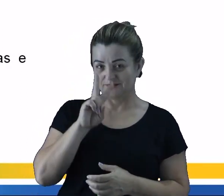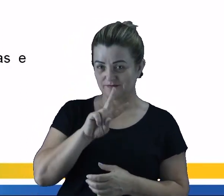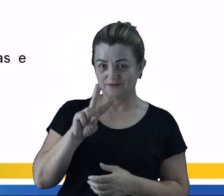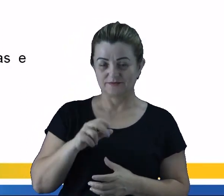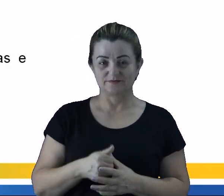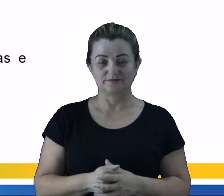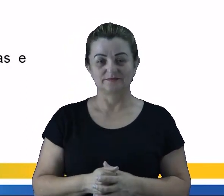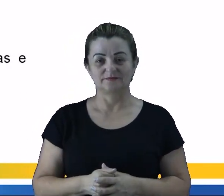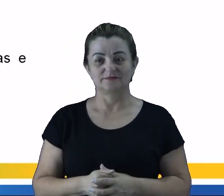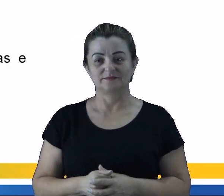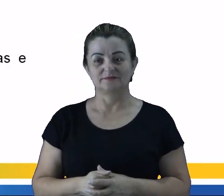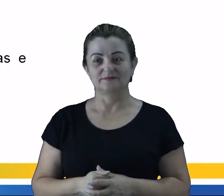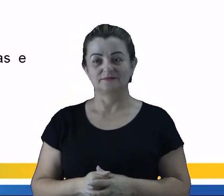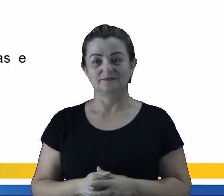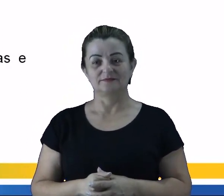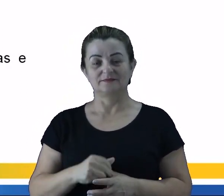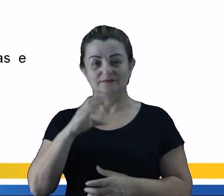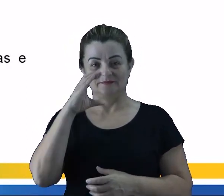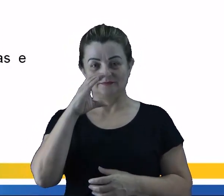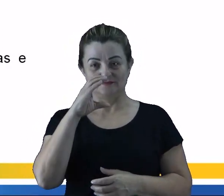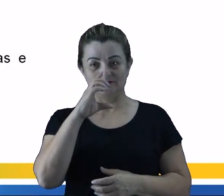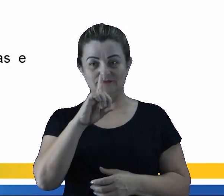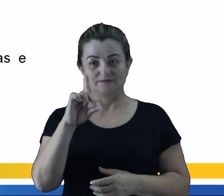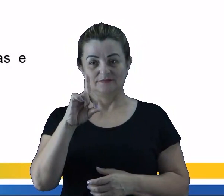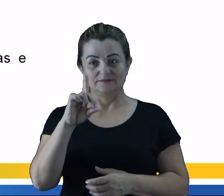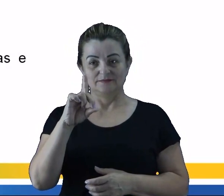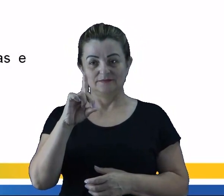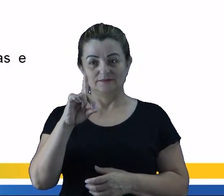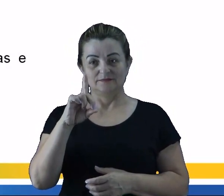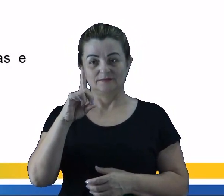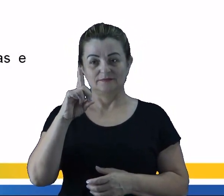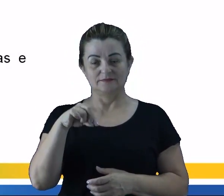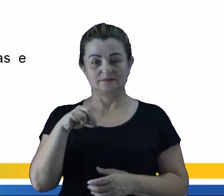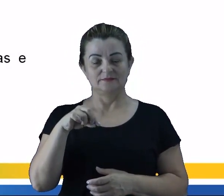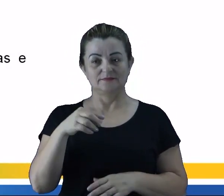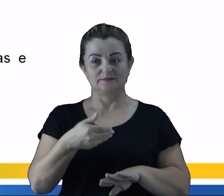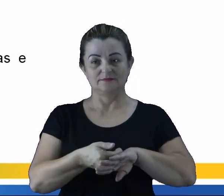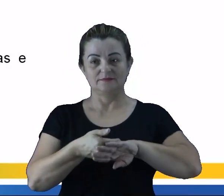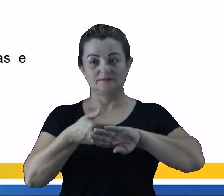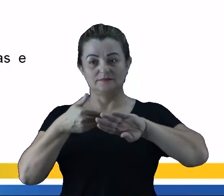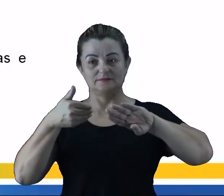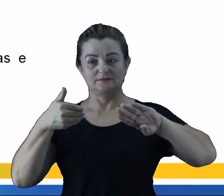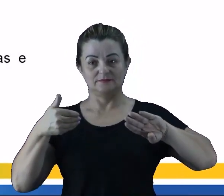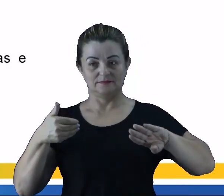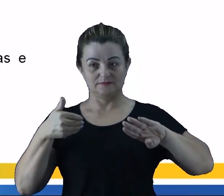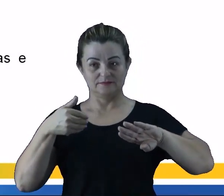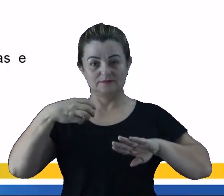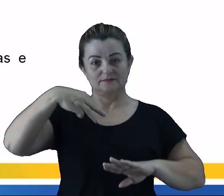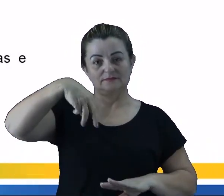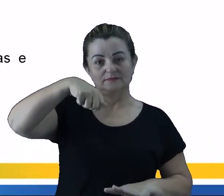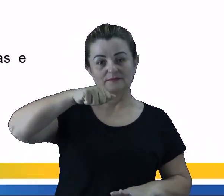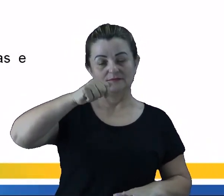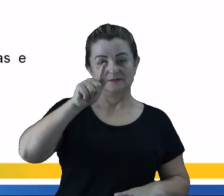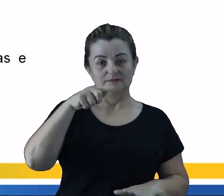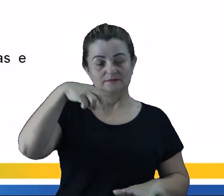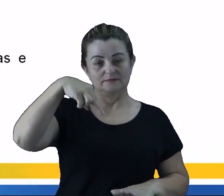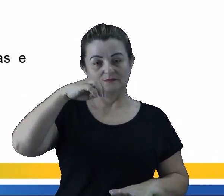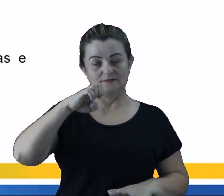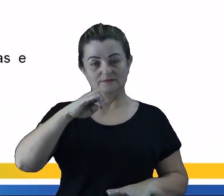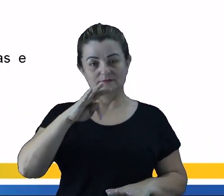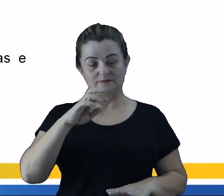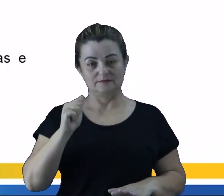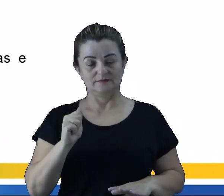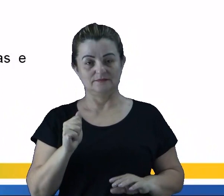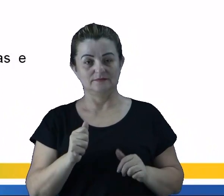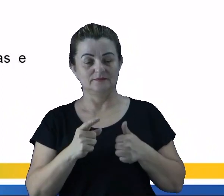resposta, né, gente? Então, a resposta é a letra D. Separação magnética, extração e filtração. Então,